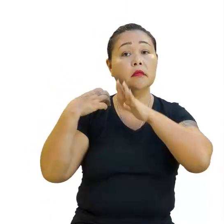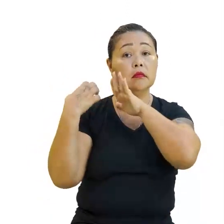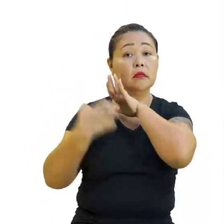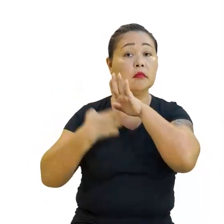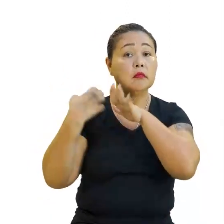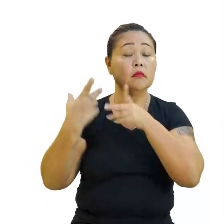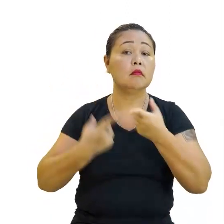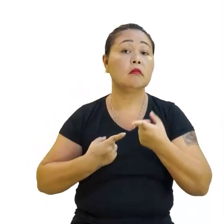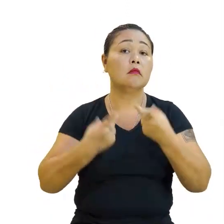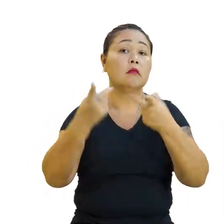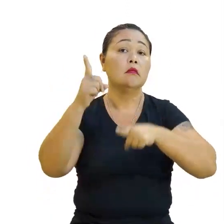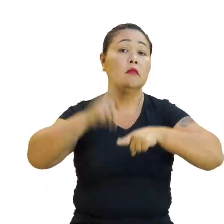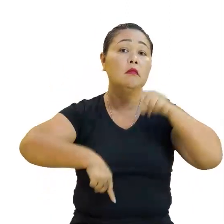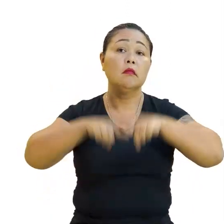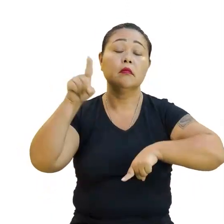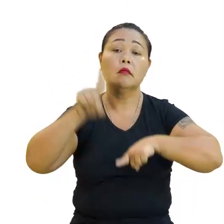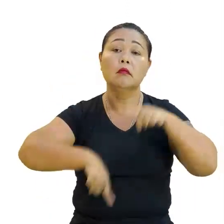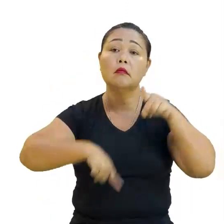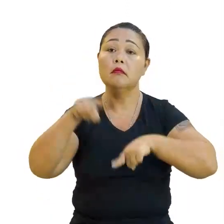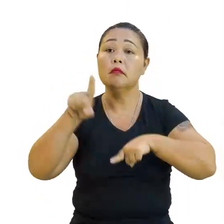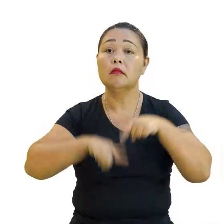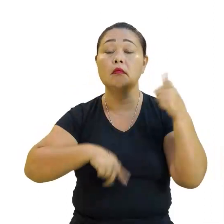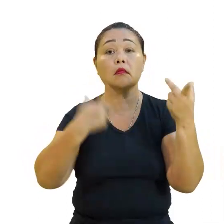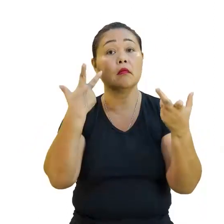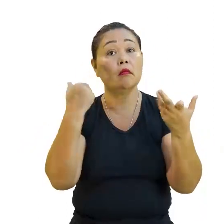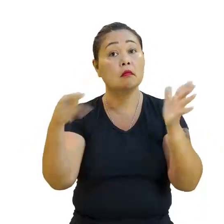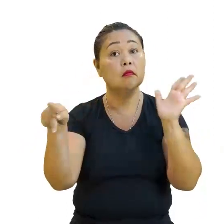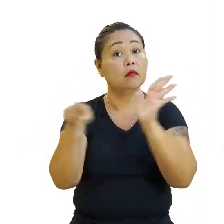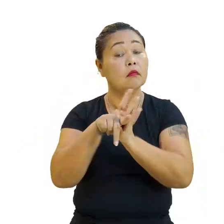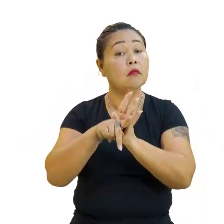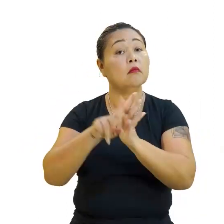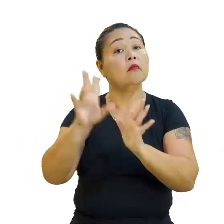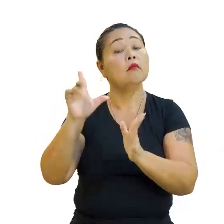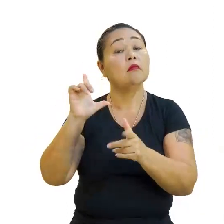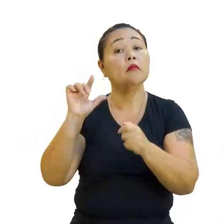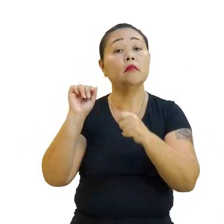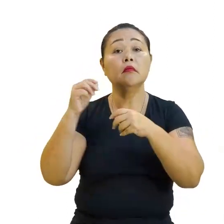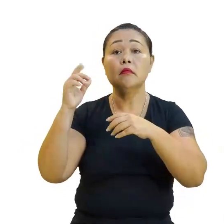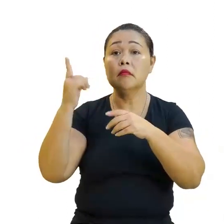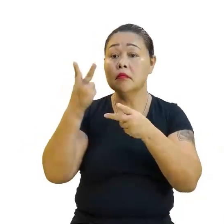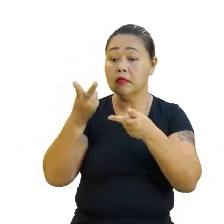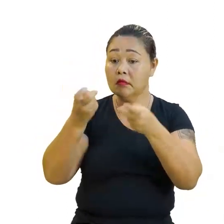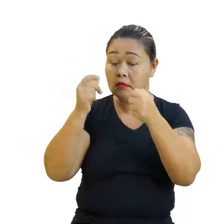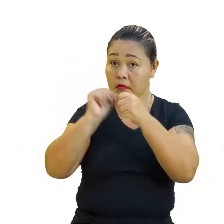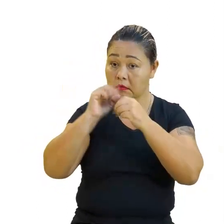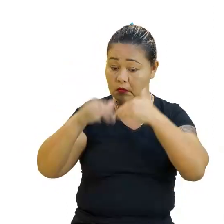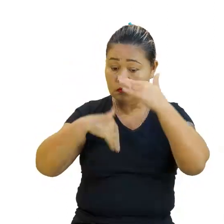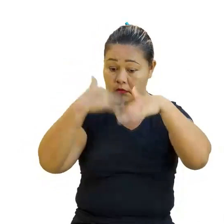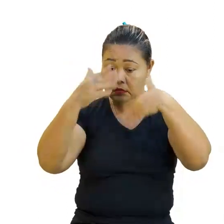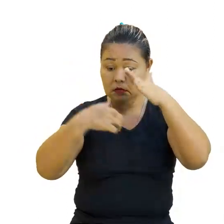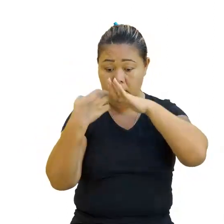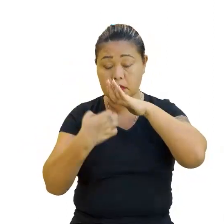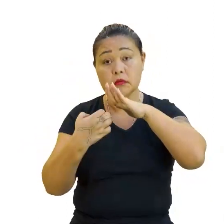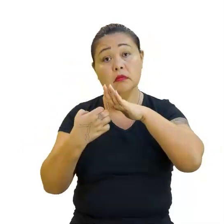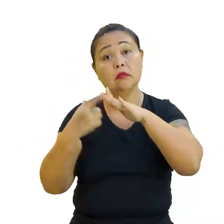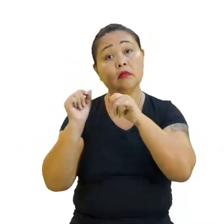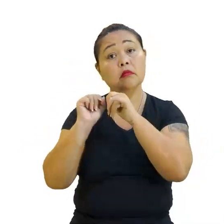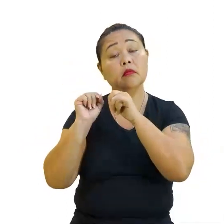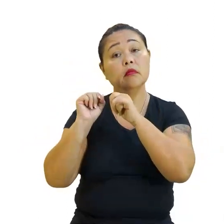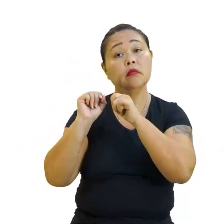produtos naturais. E ele construiu essa, percebeu que o crescimento dessa indústria se dá através dessa